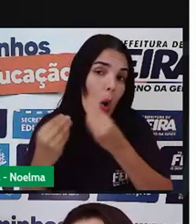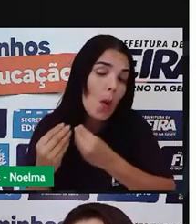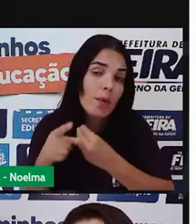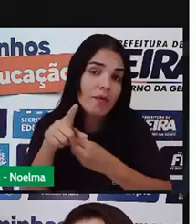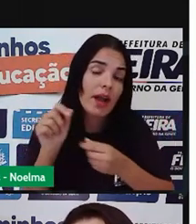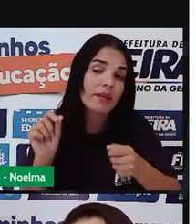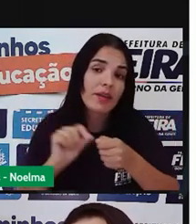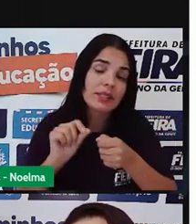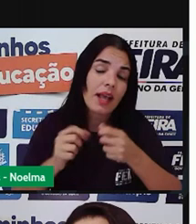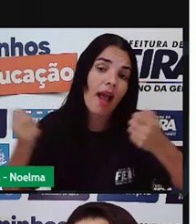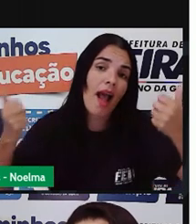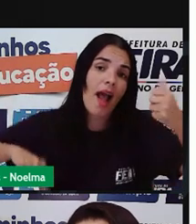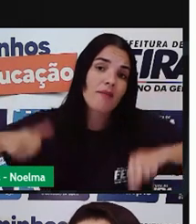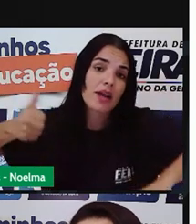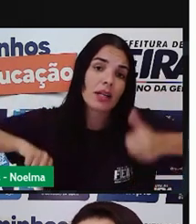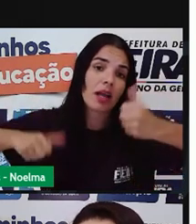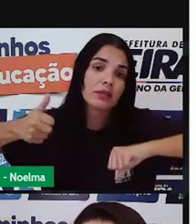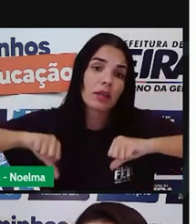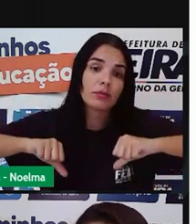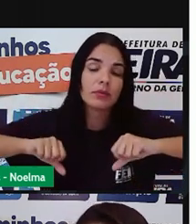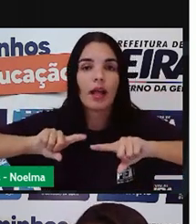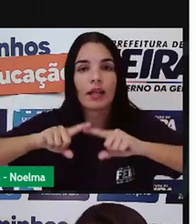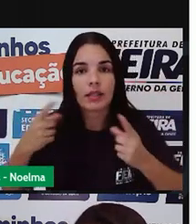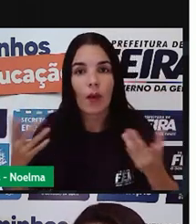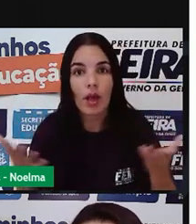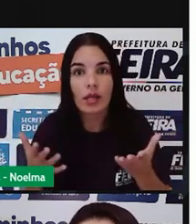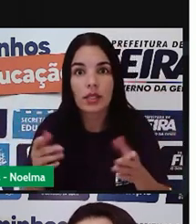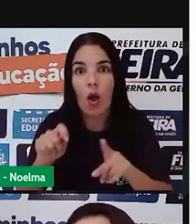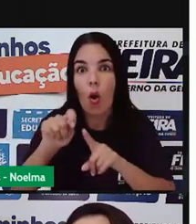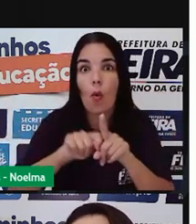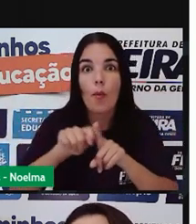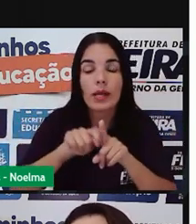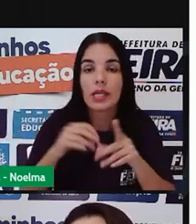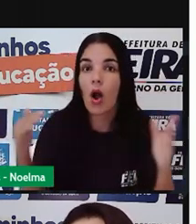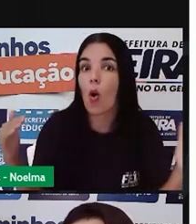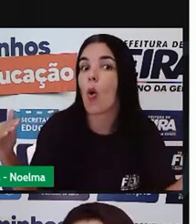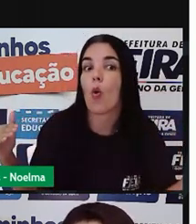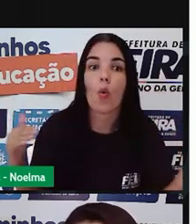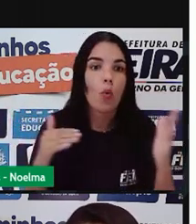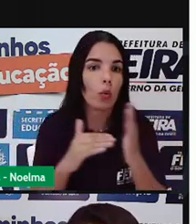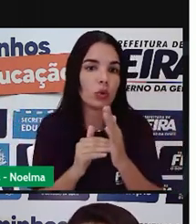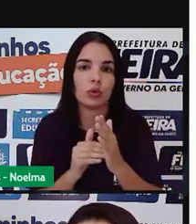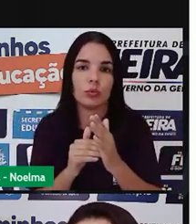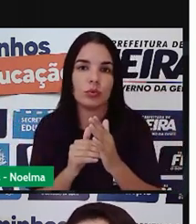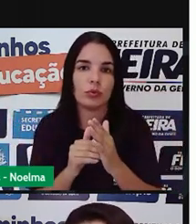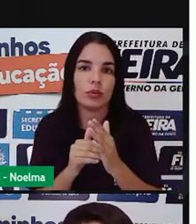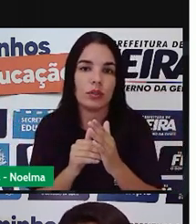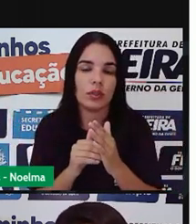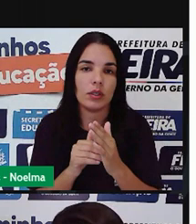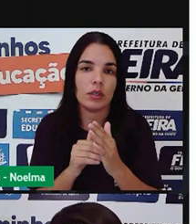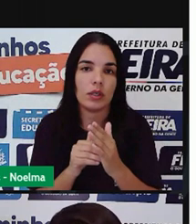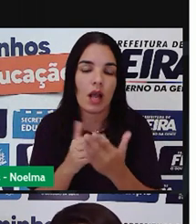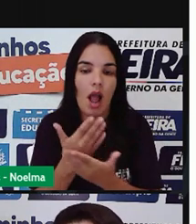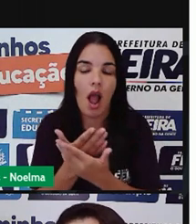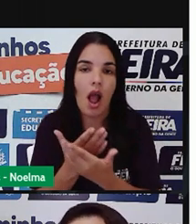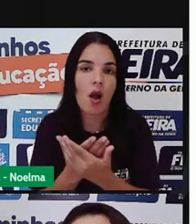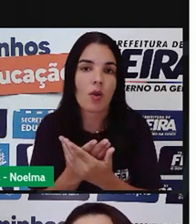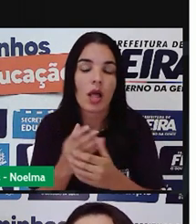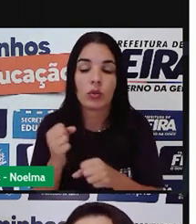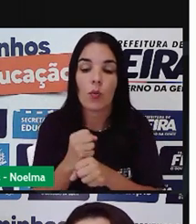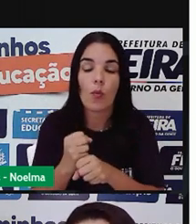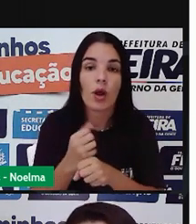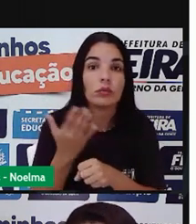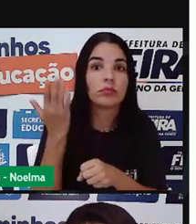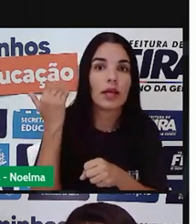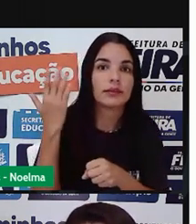avaliados e este será o último mês que nós teremos de aula que seria do